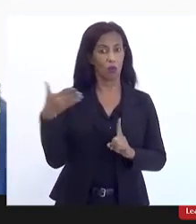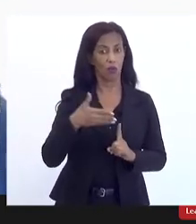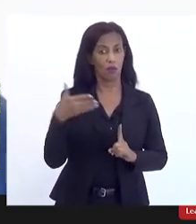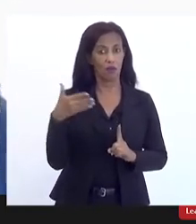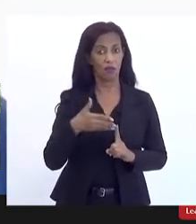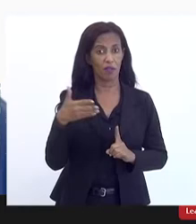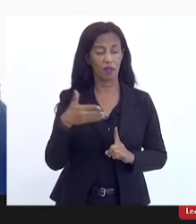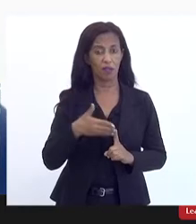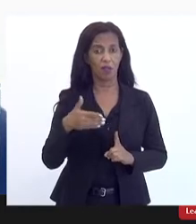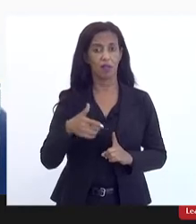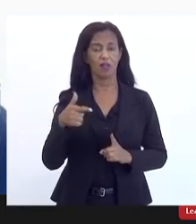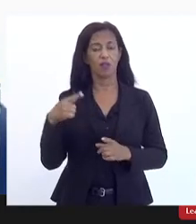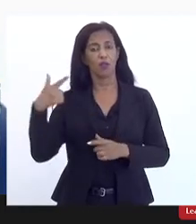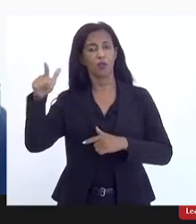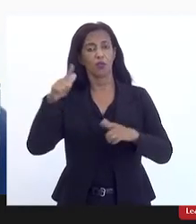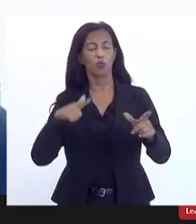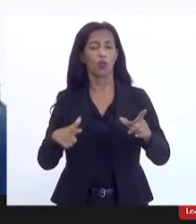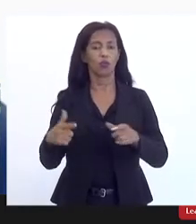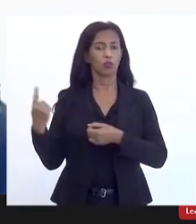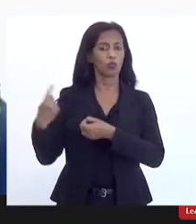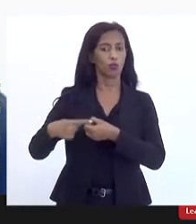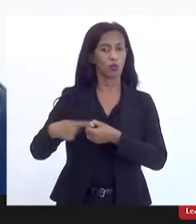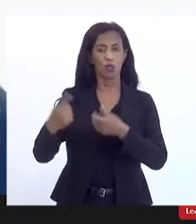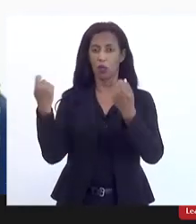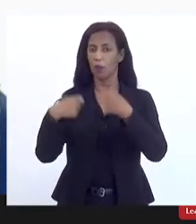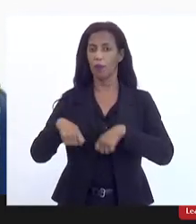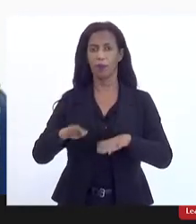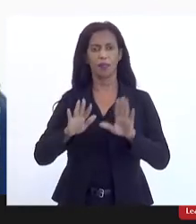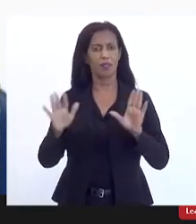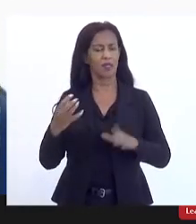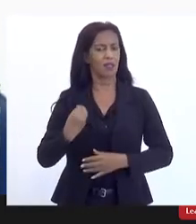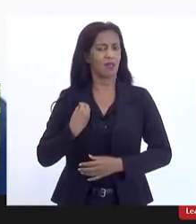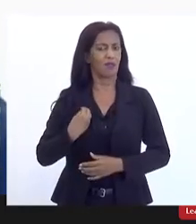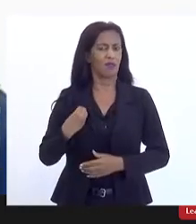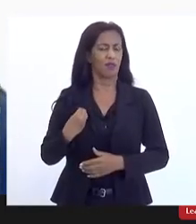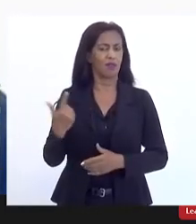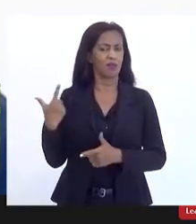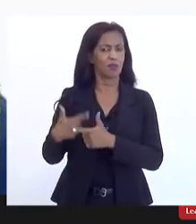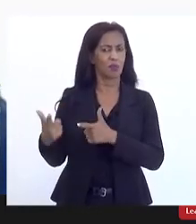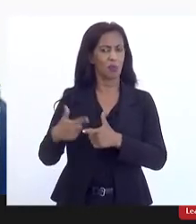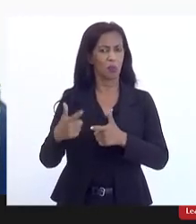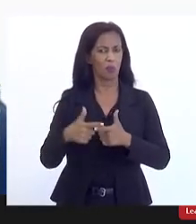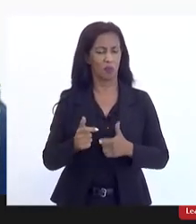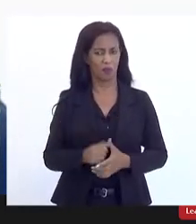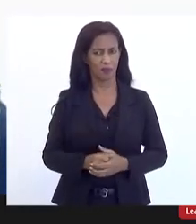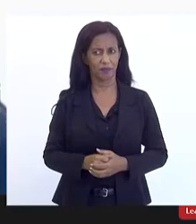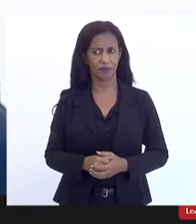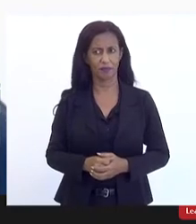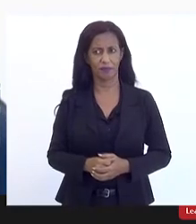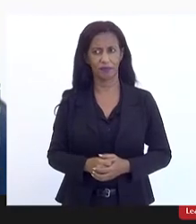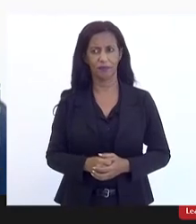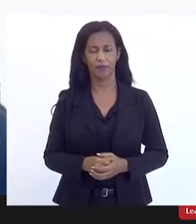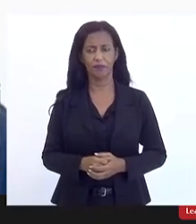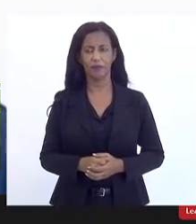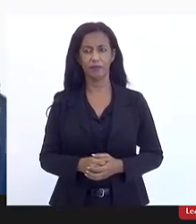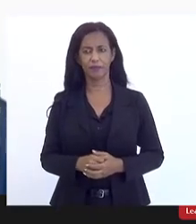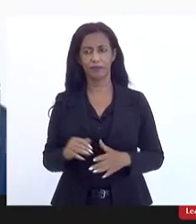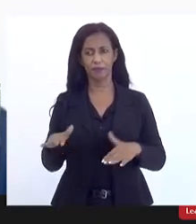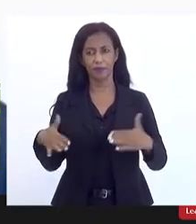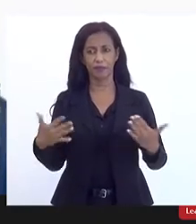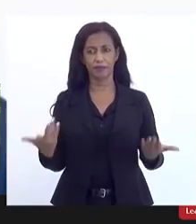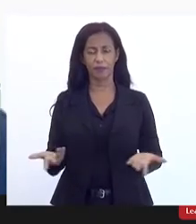grande maioria dos municípios que não precisariam estar vivenciando esse processo de concessão privada então